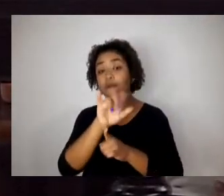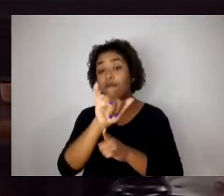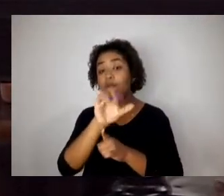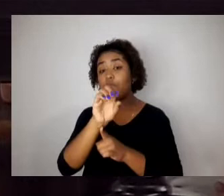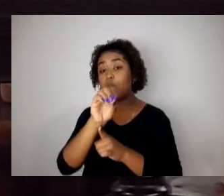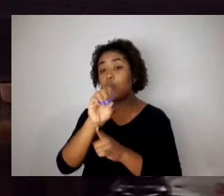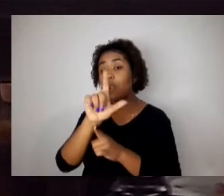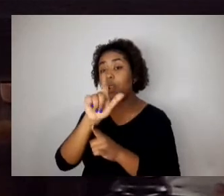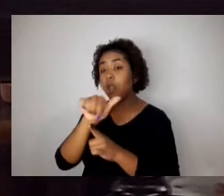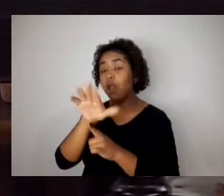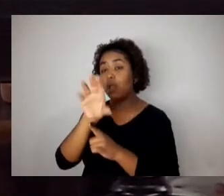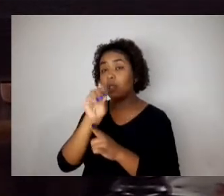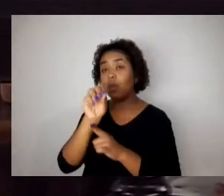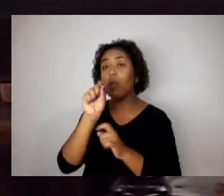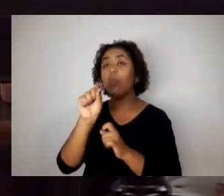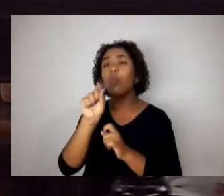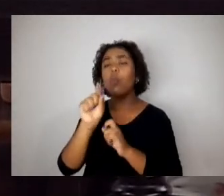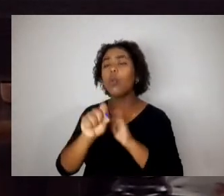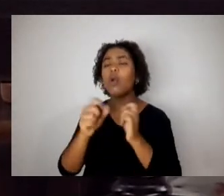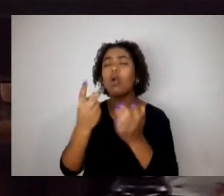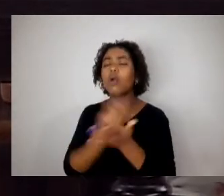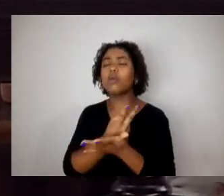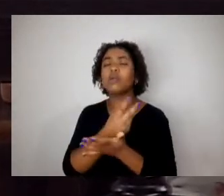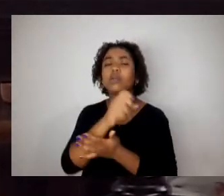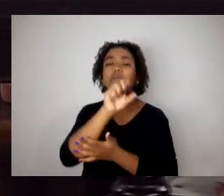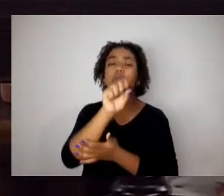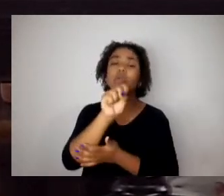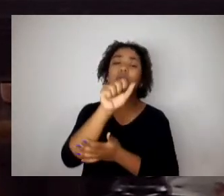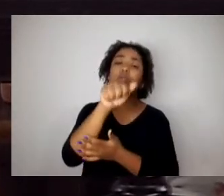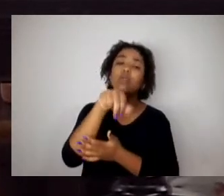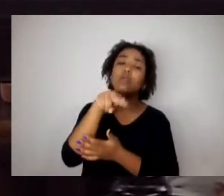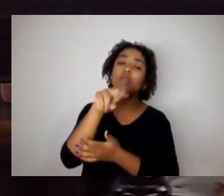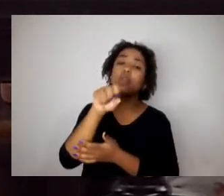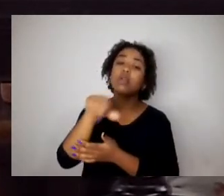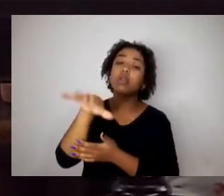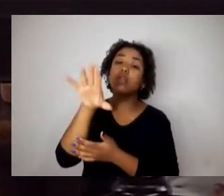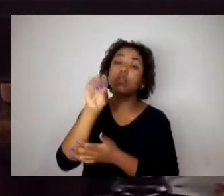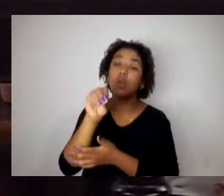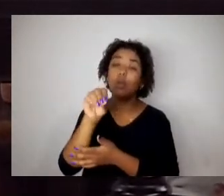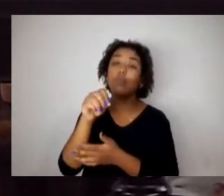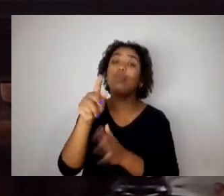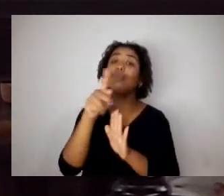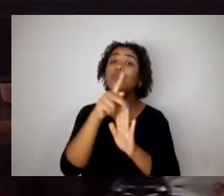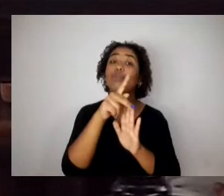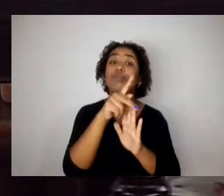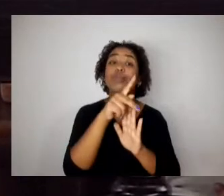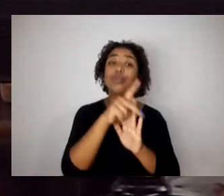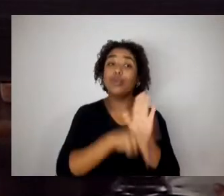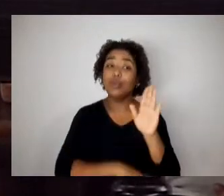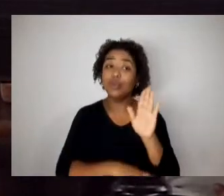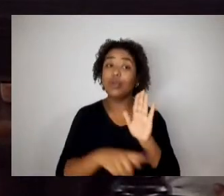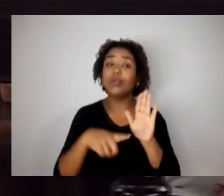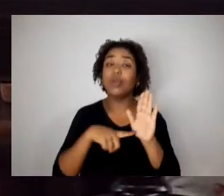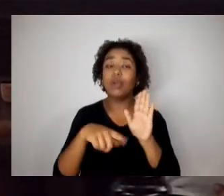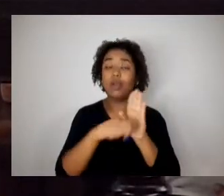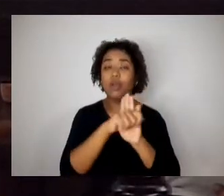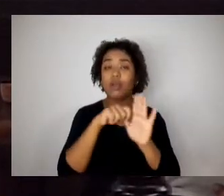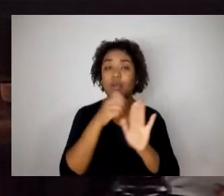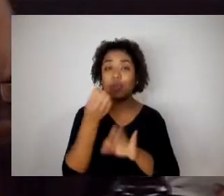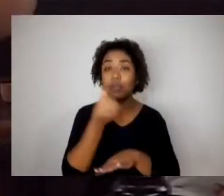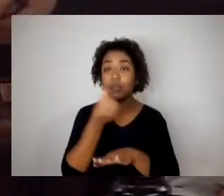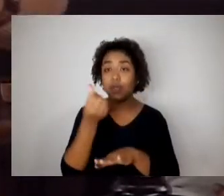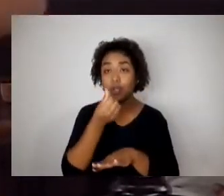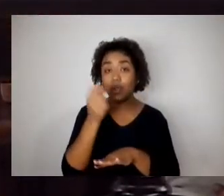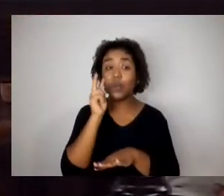E não à toa existe o artigo sexto do projeto que prevê a sanção. Então, assim, nós estamos... E a